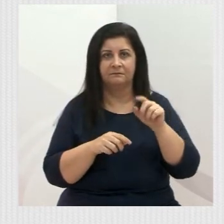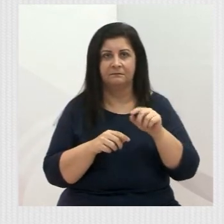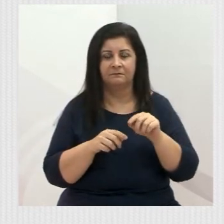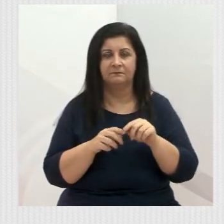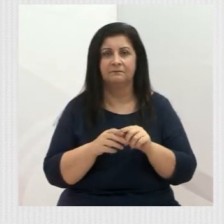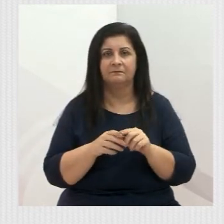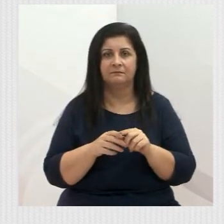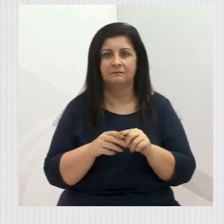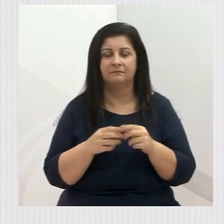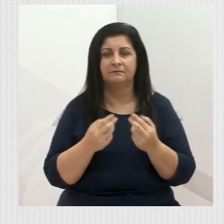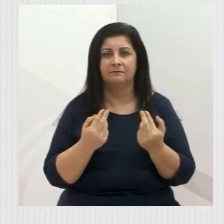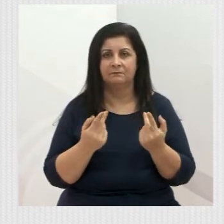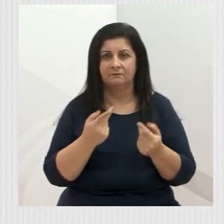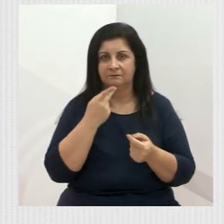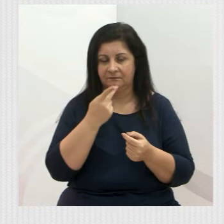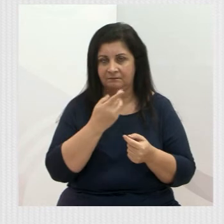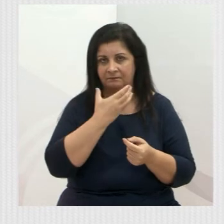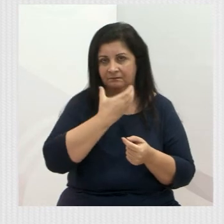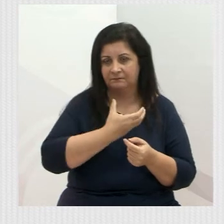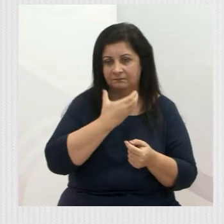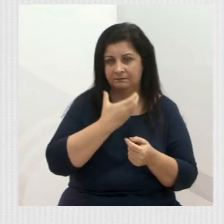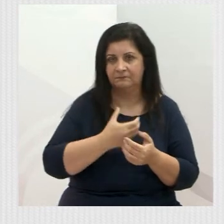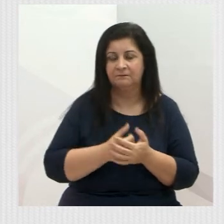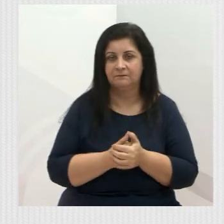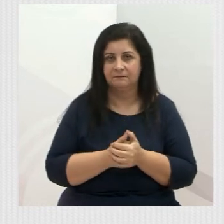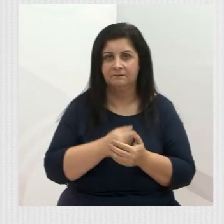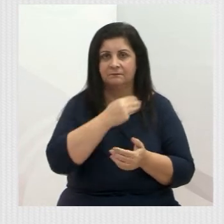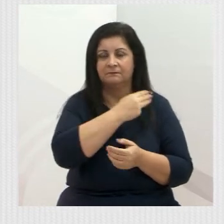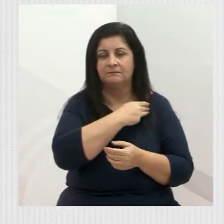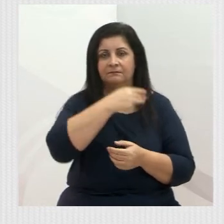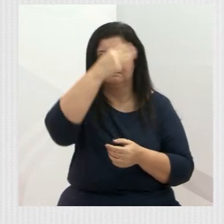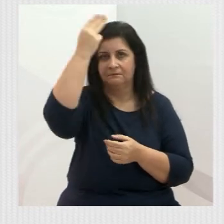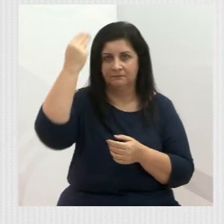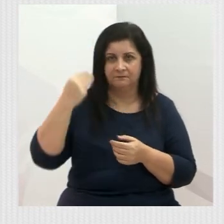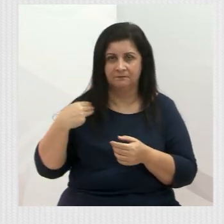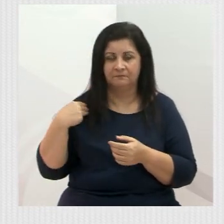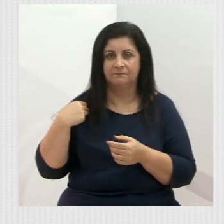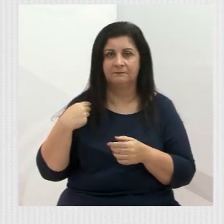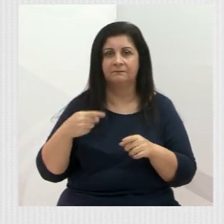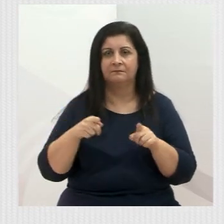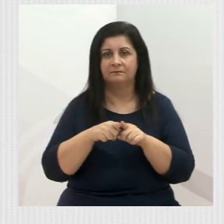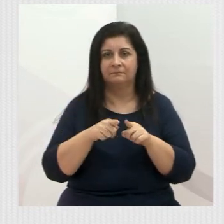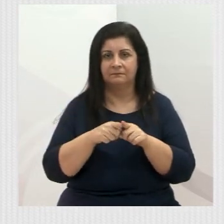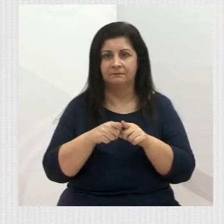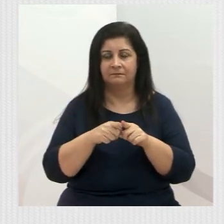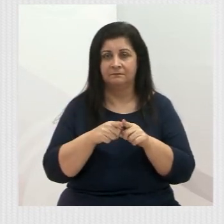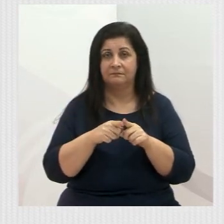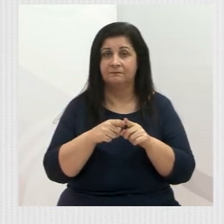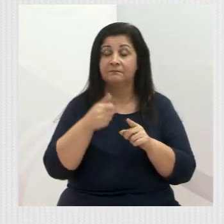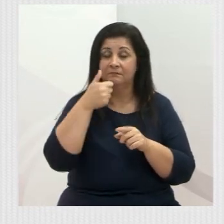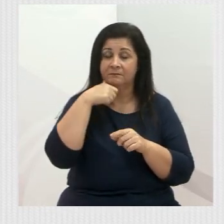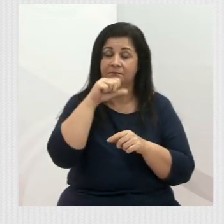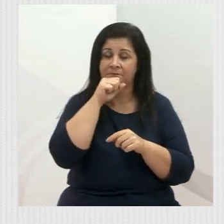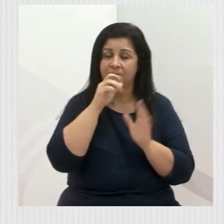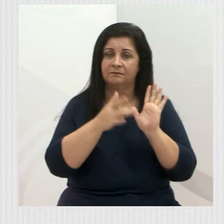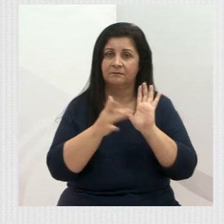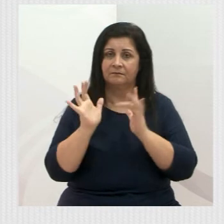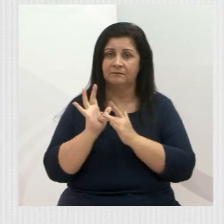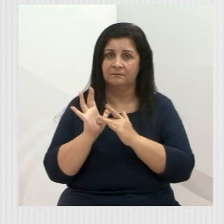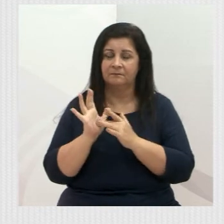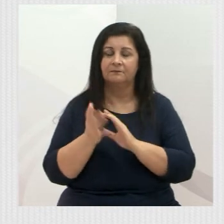como aqui foi dito sobre o Natal, ela que concedeu a esse filho maravilhoso que é Jesus Cristo,